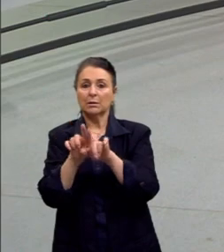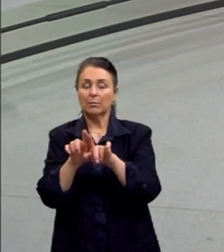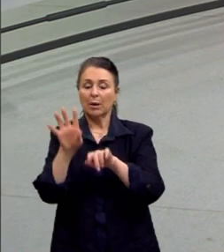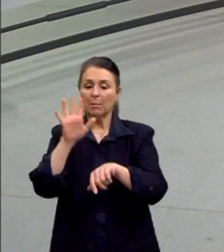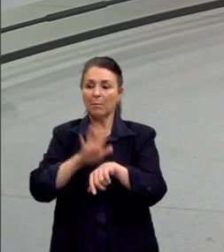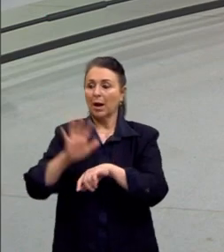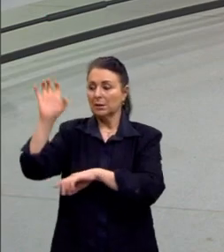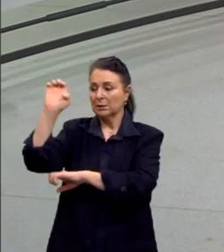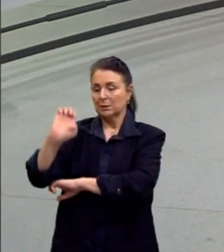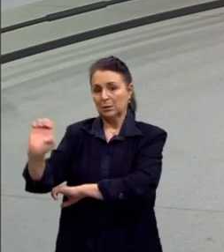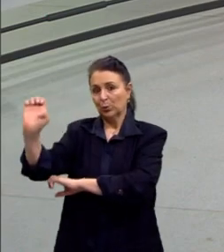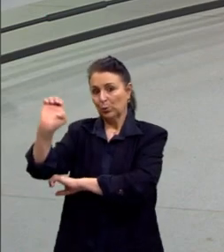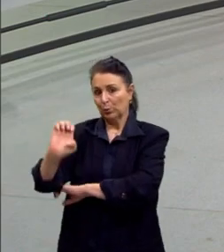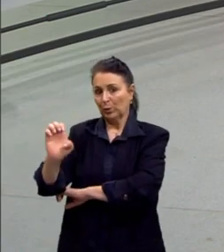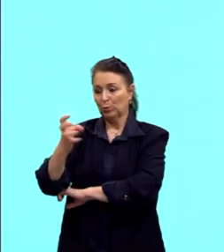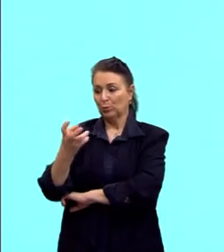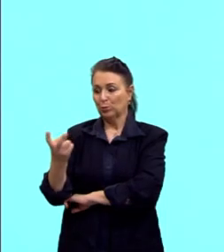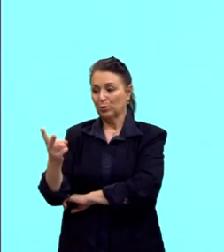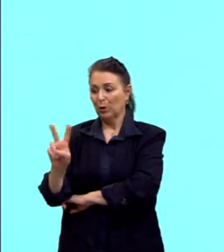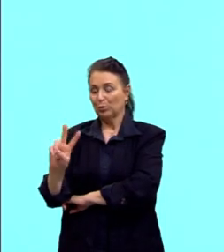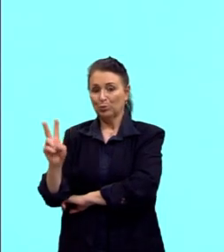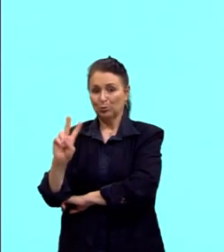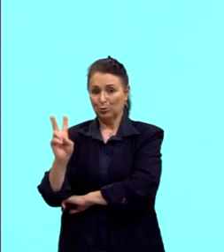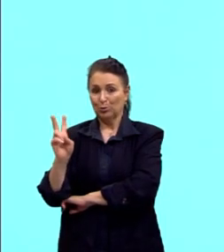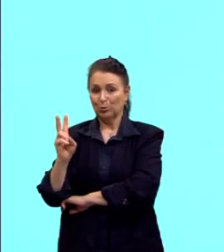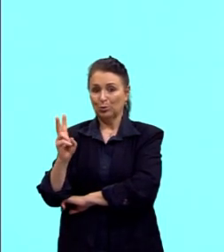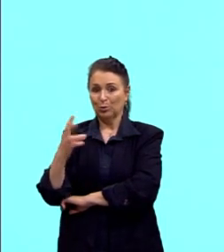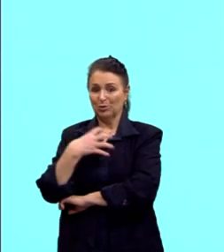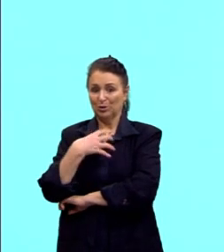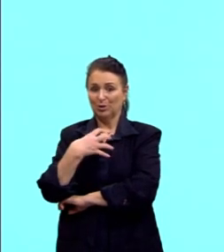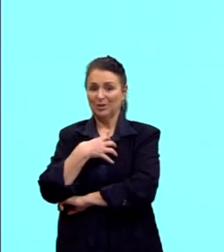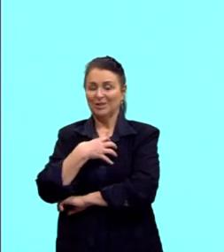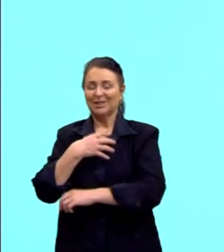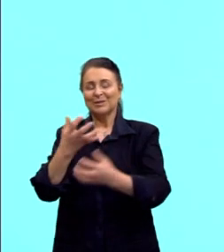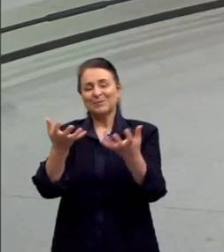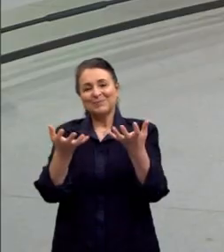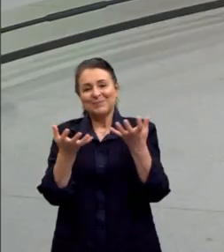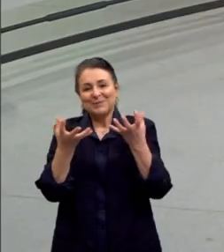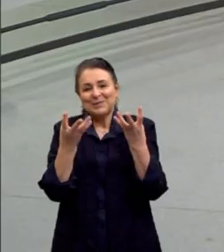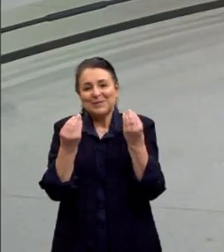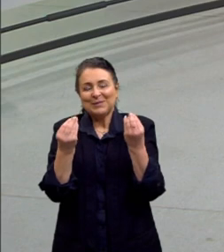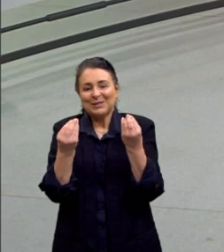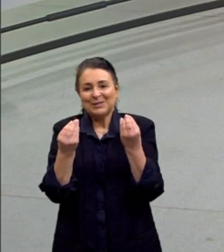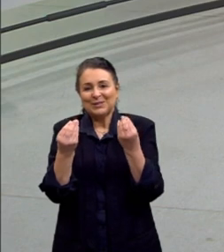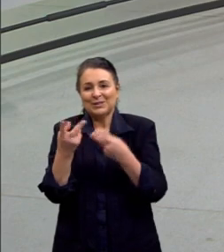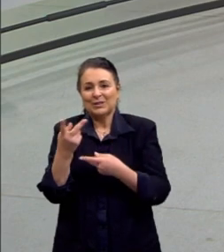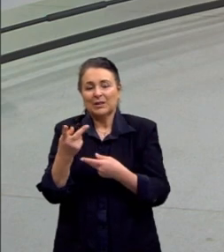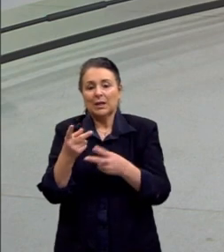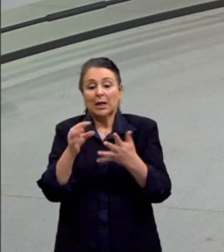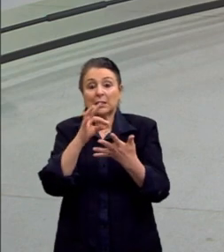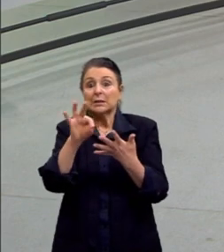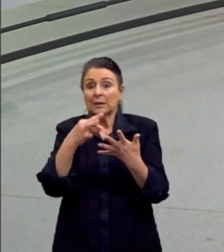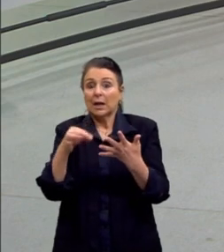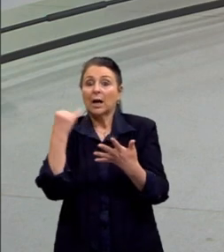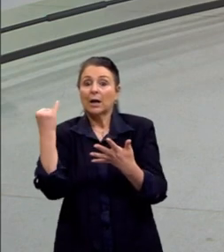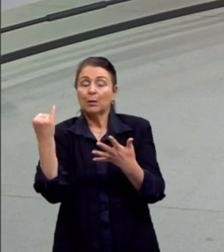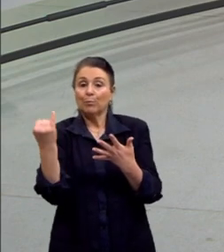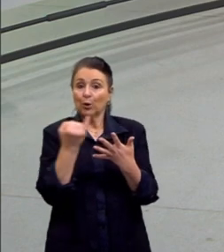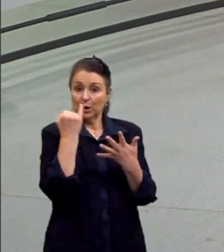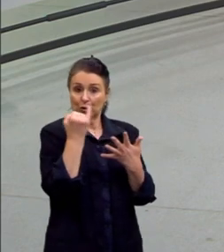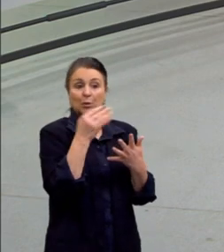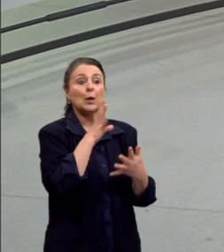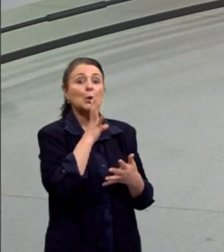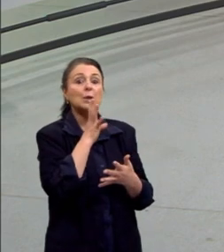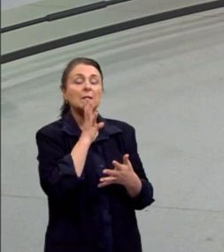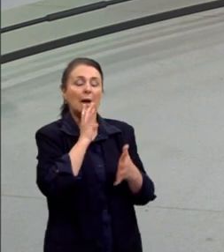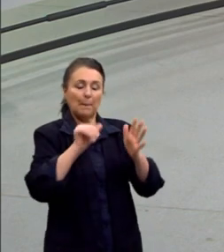mais europeu dela, os dois conectados. Quero agradecer muito ao Crenha. E destacar, Lucas, também ela acabou sendo conhecida